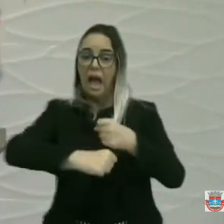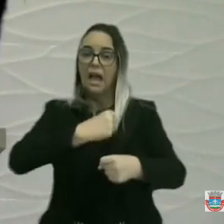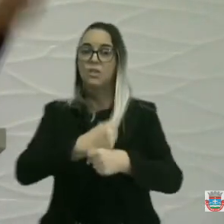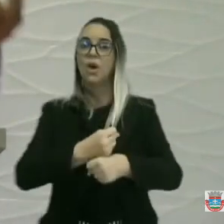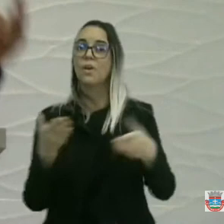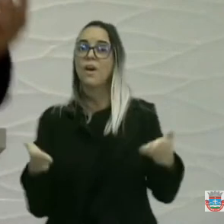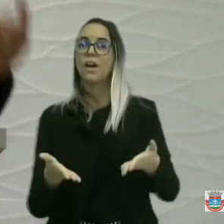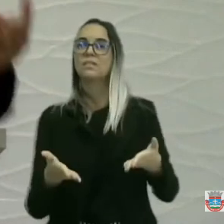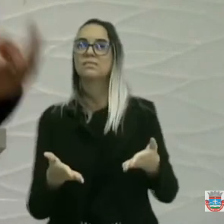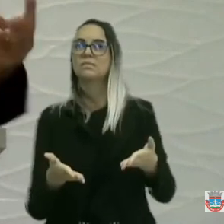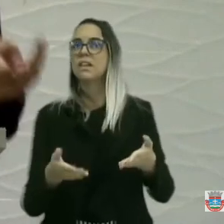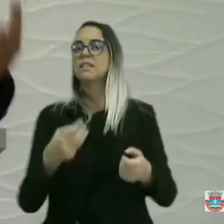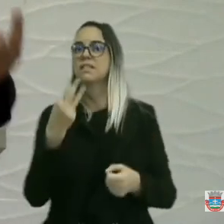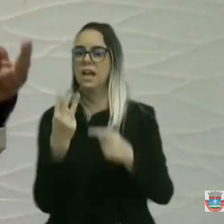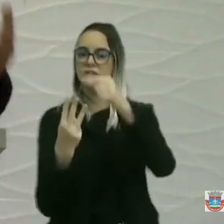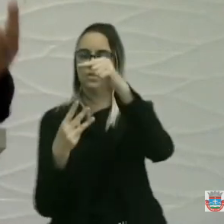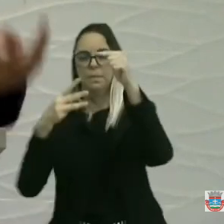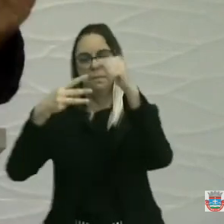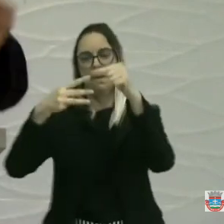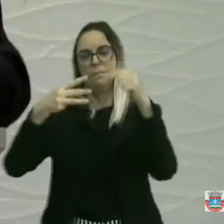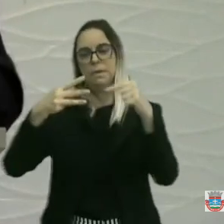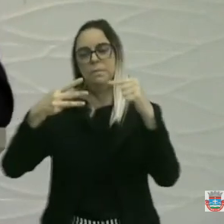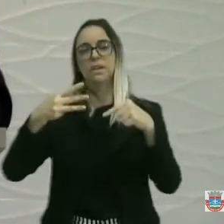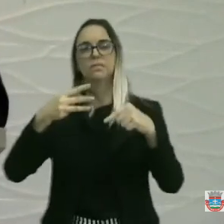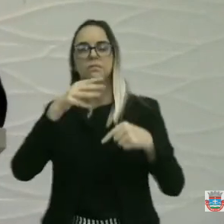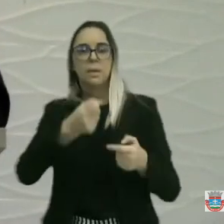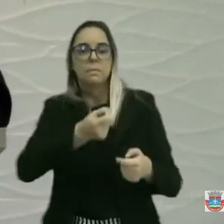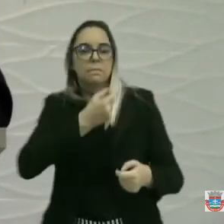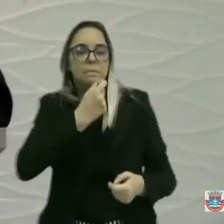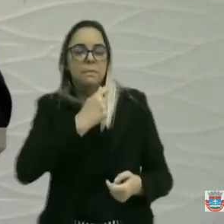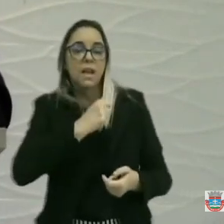três carradas de medicamento vencido no mato.